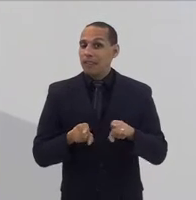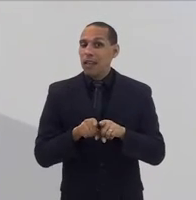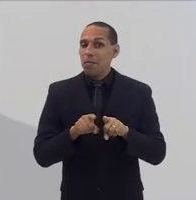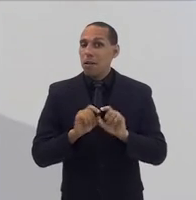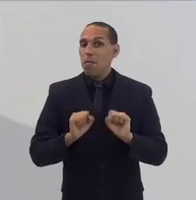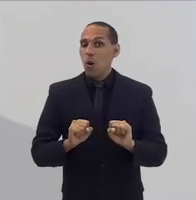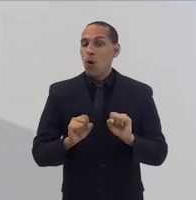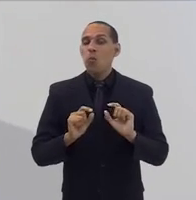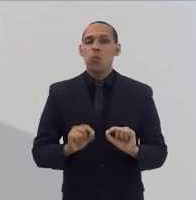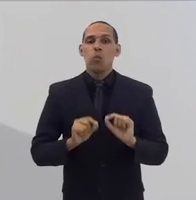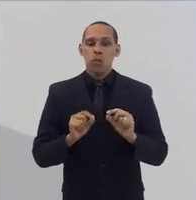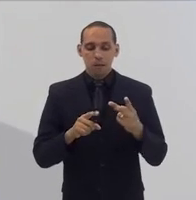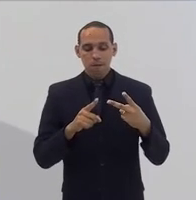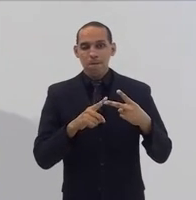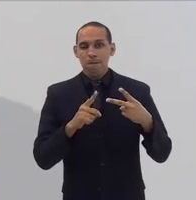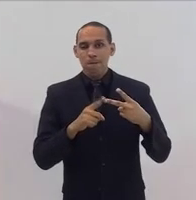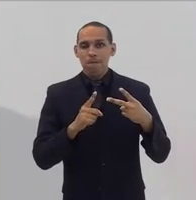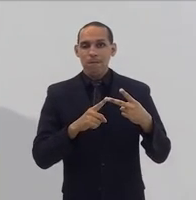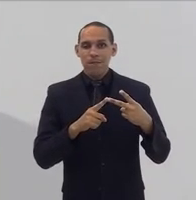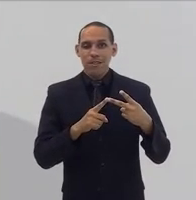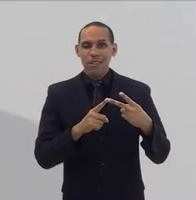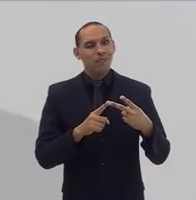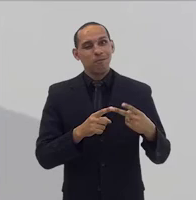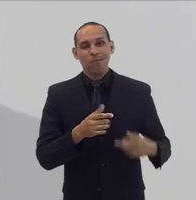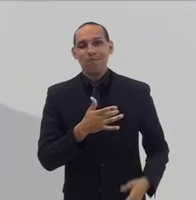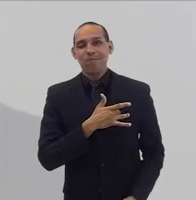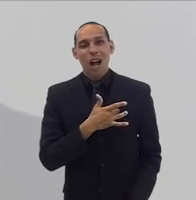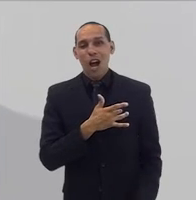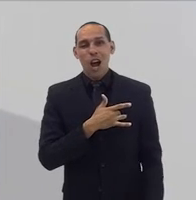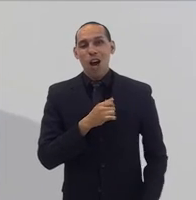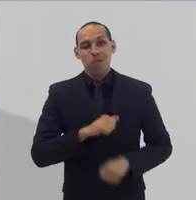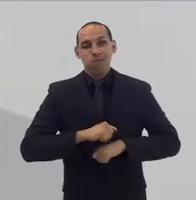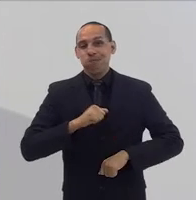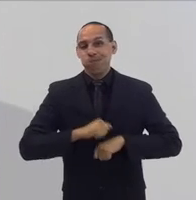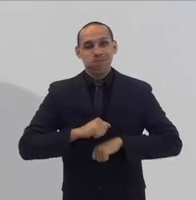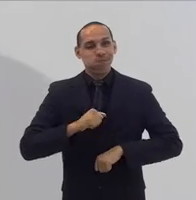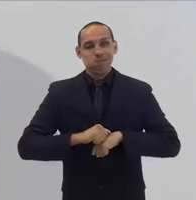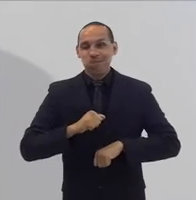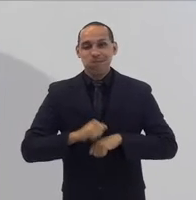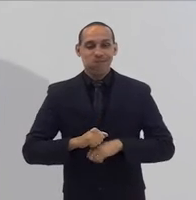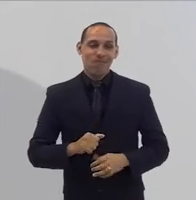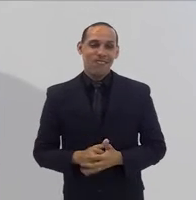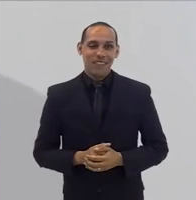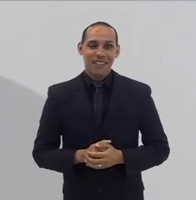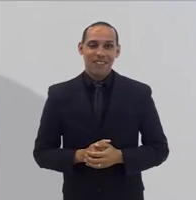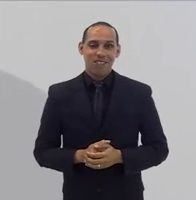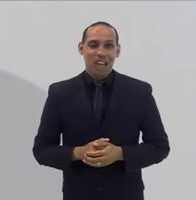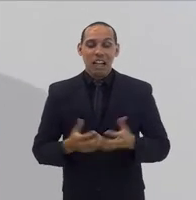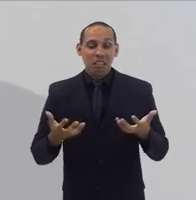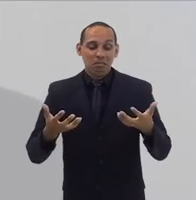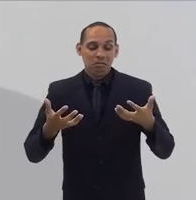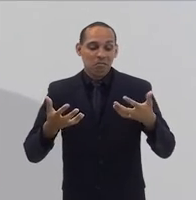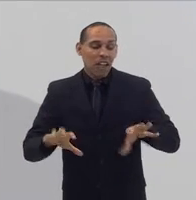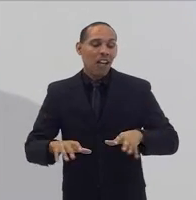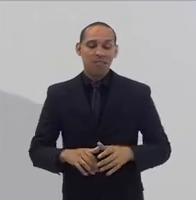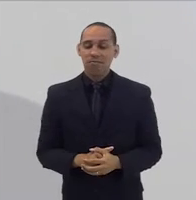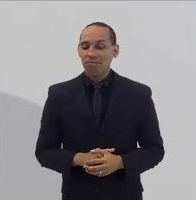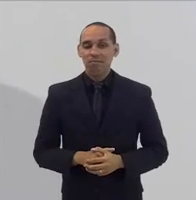resposta possível, Natália, é a dureza do coração mesmo. É, não querer,